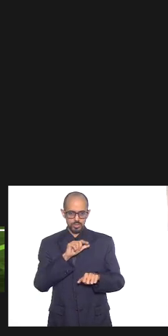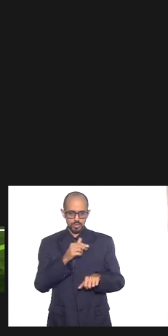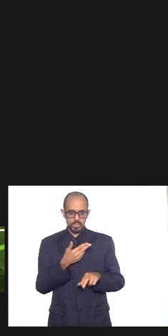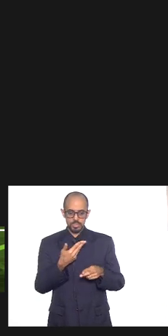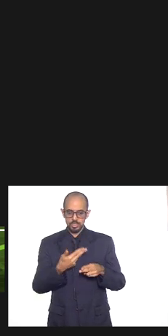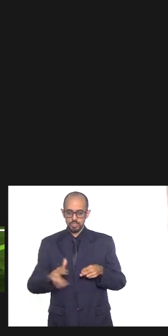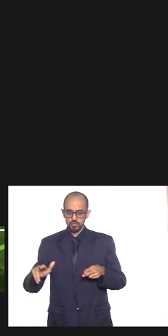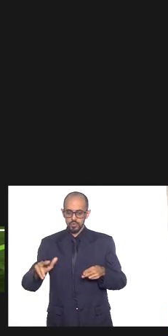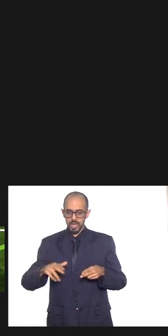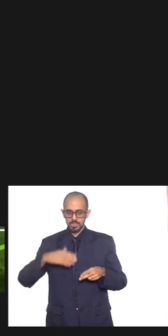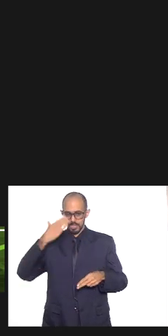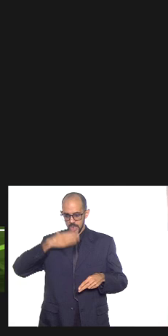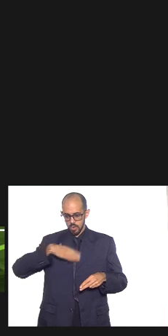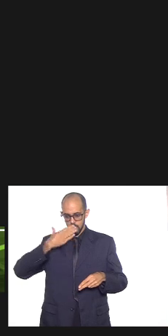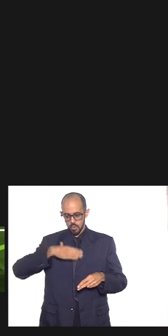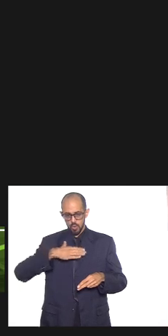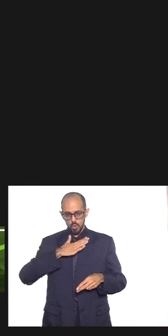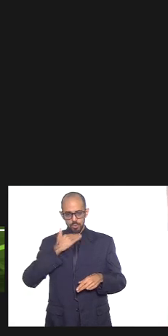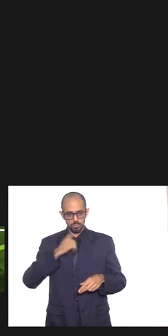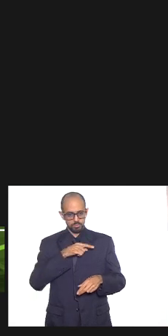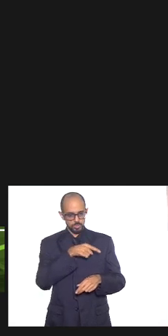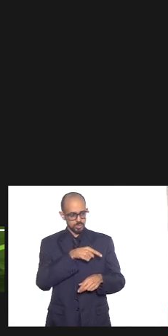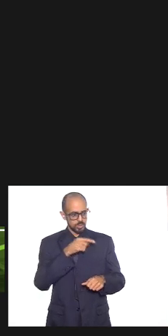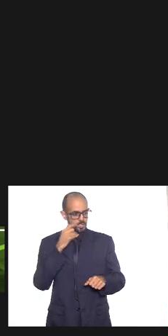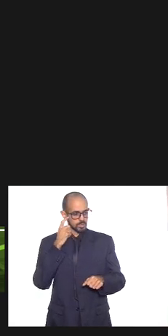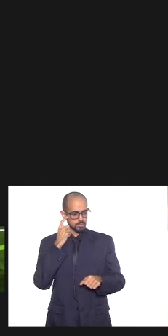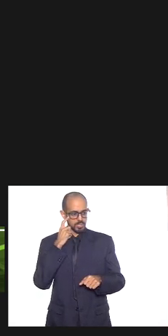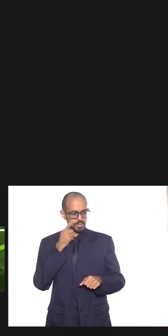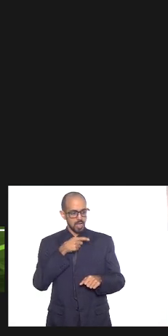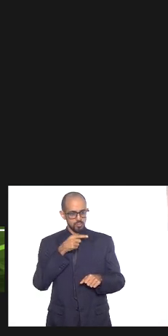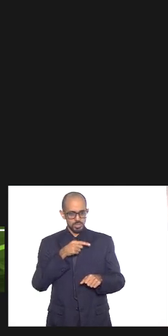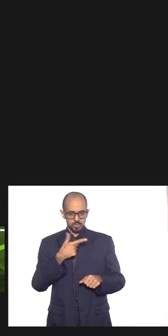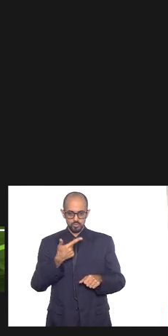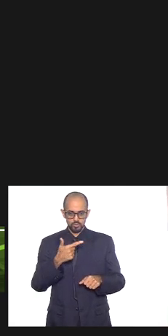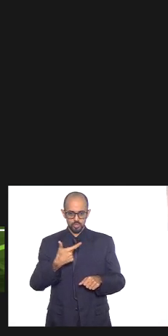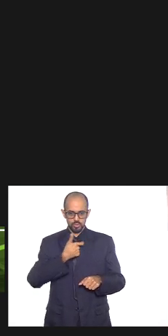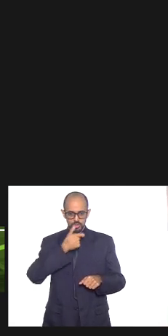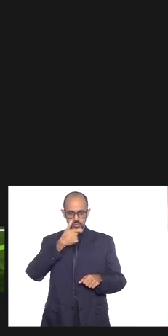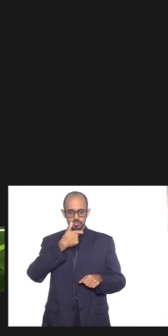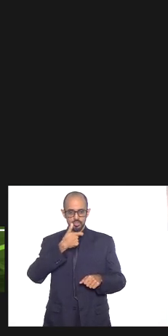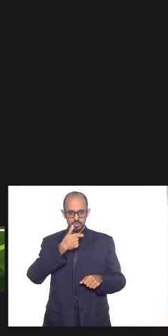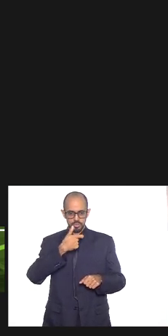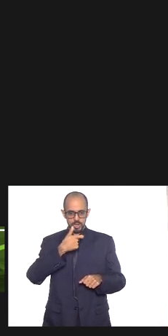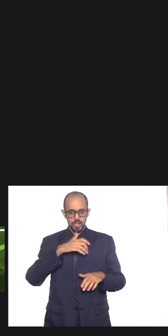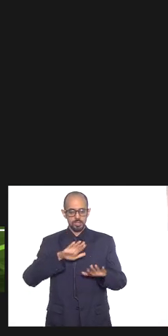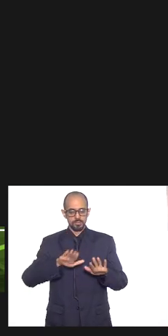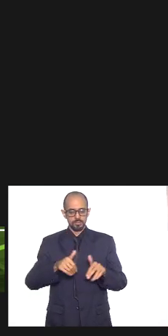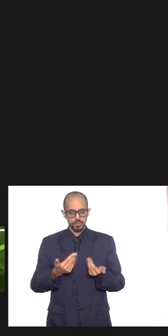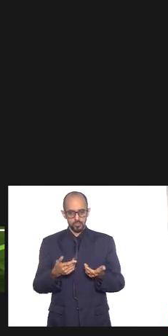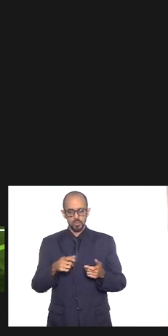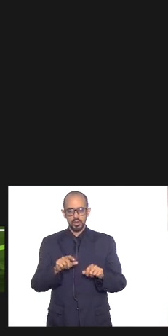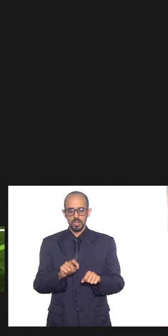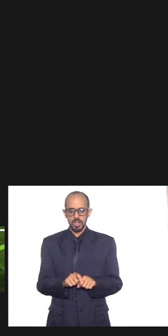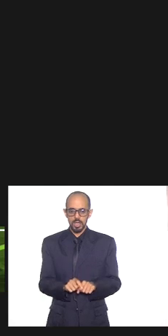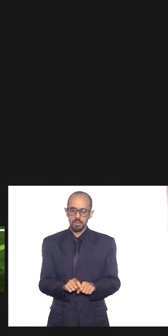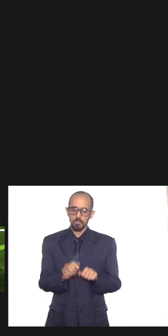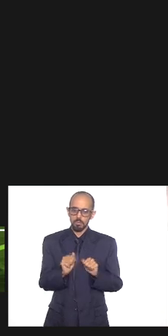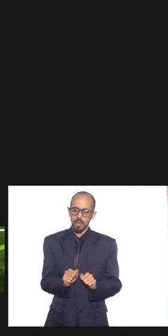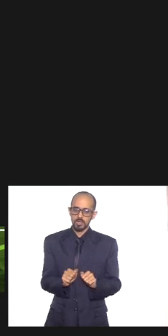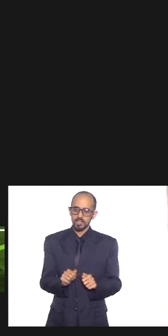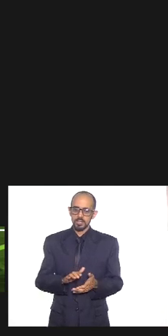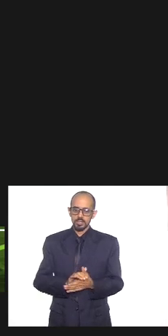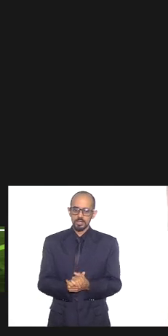corpo e não serem atingidos por tiros etc pode ser que esse seja uma digamos